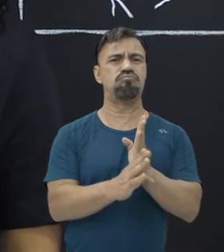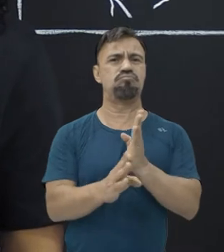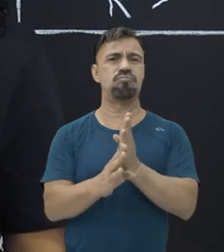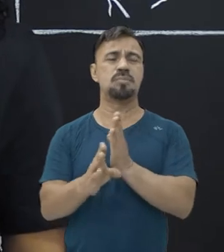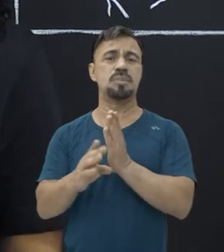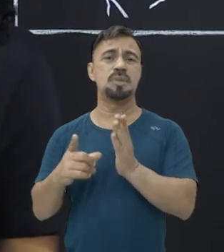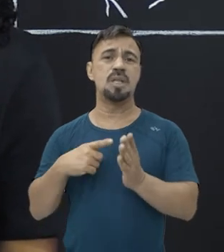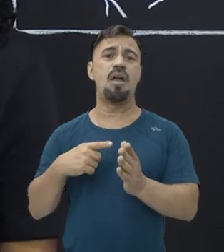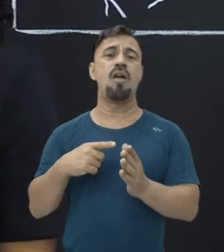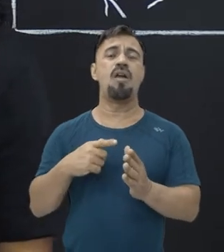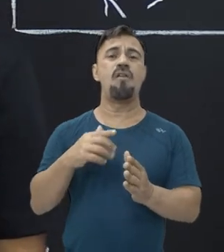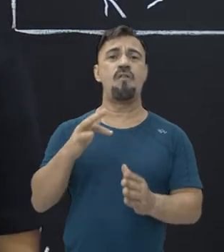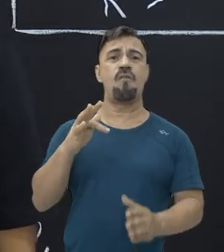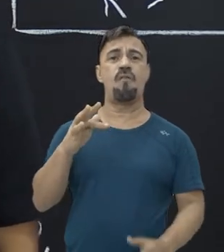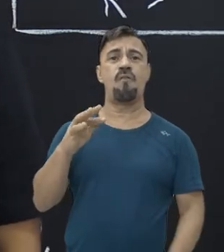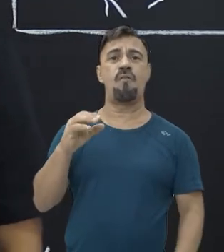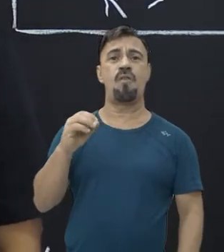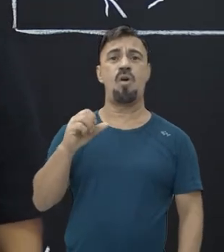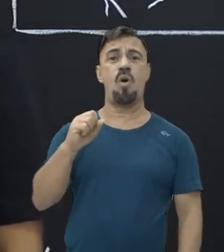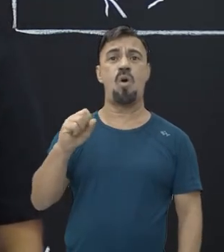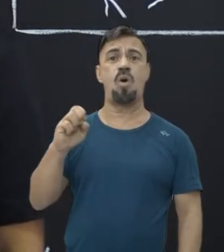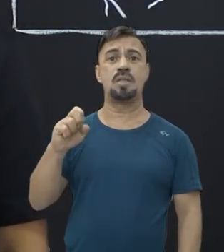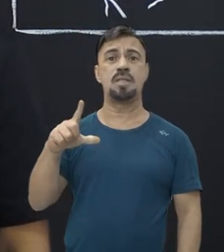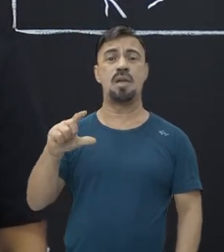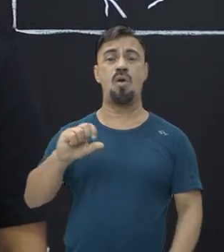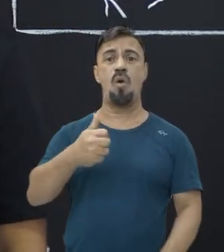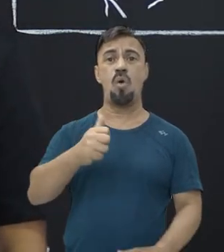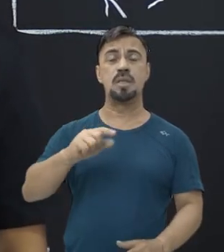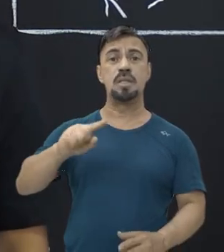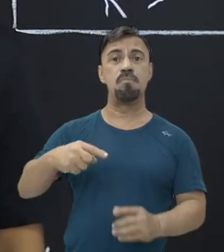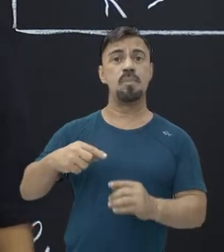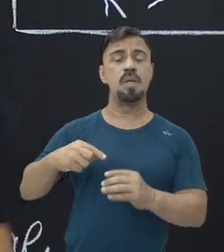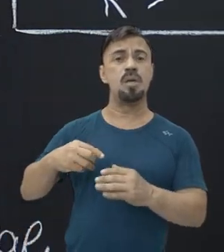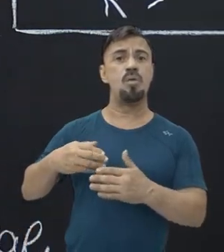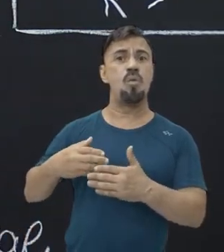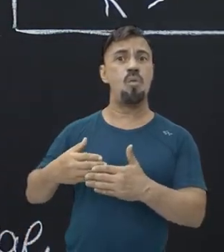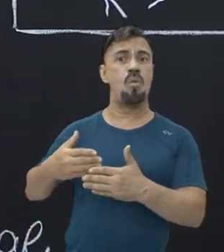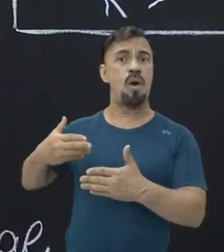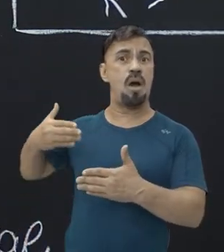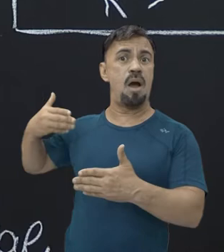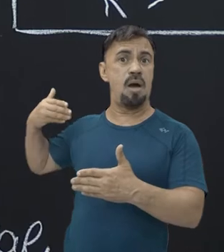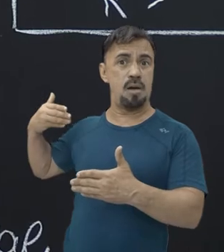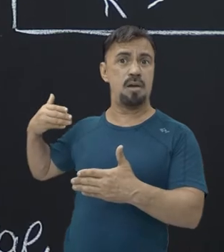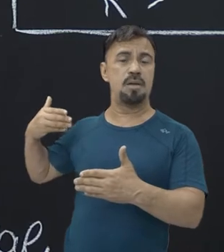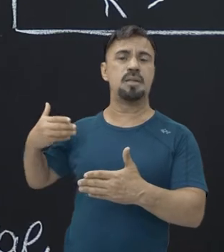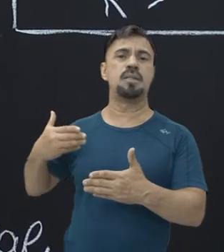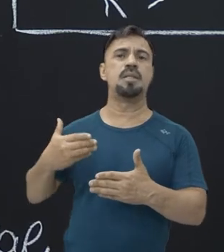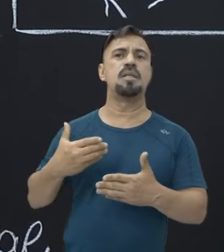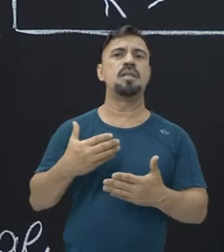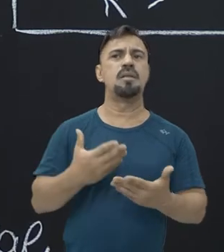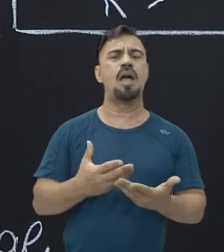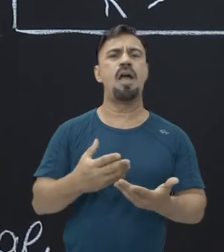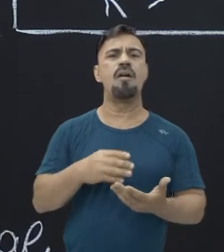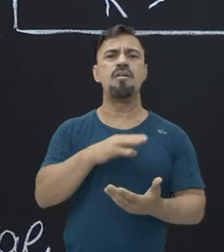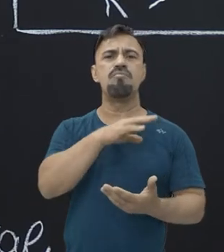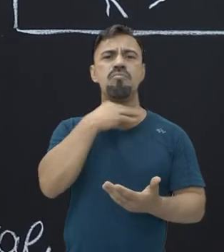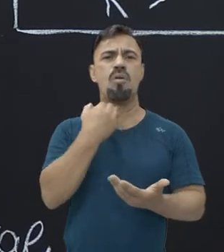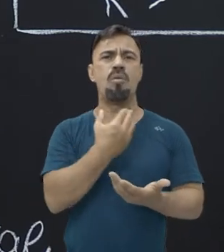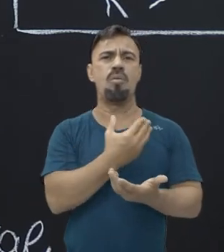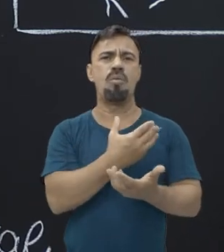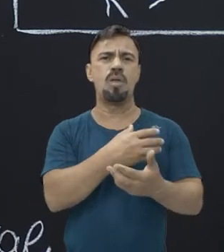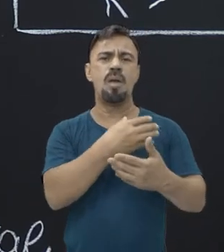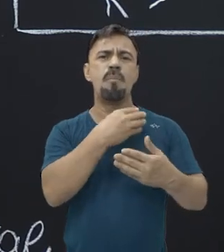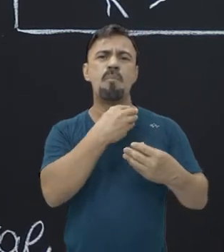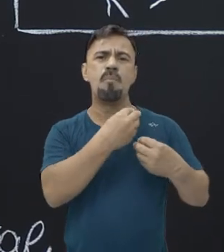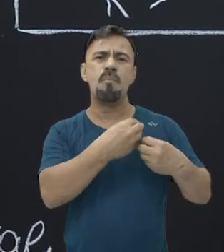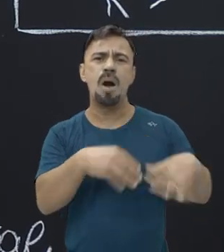fóssil de 11 mil para cima. Então isso é fóssil. Fóssil é resto? Pode ser. Fóssil é osso? Pode